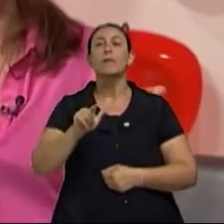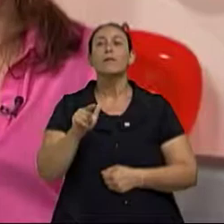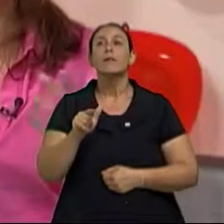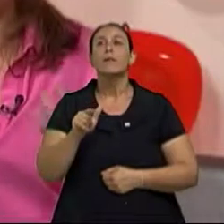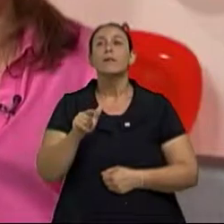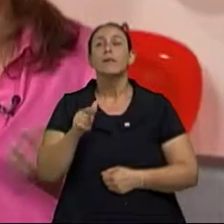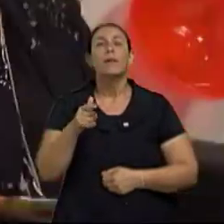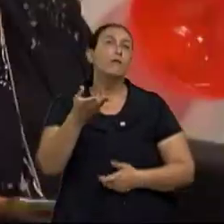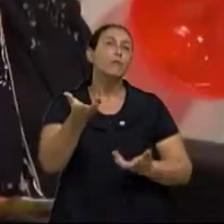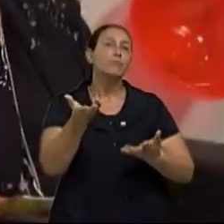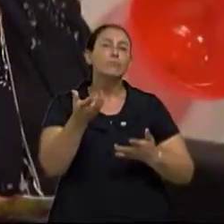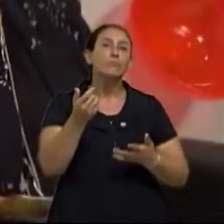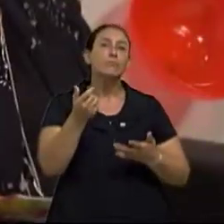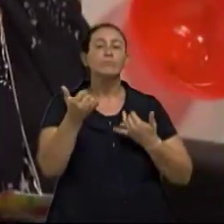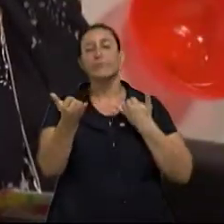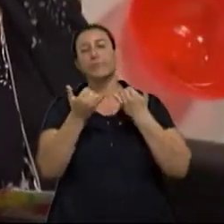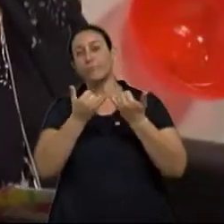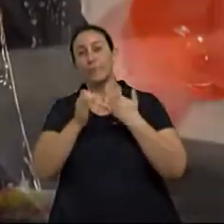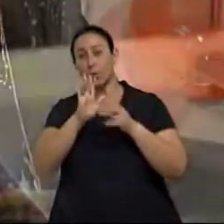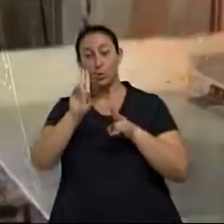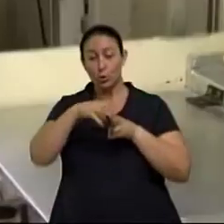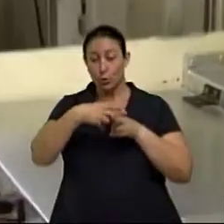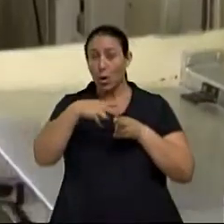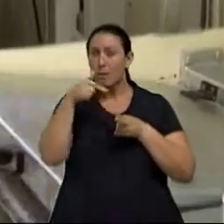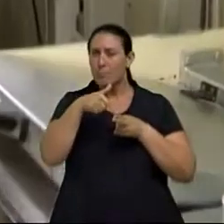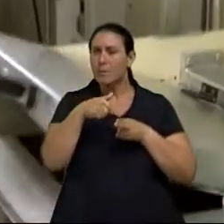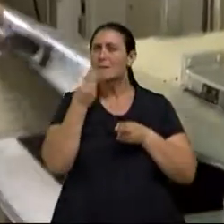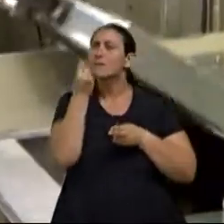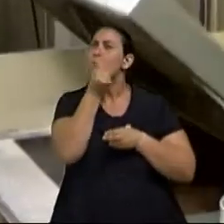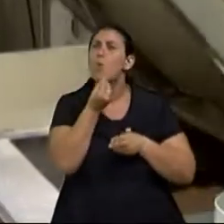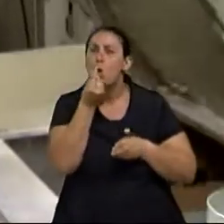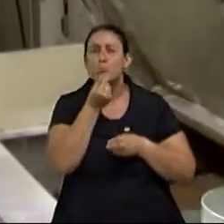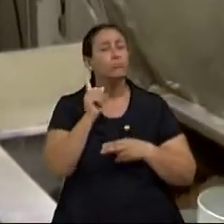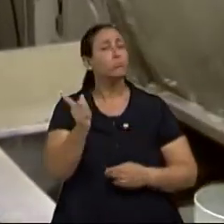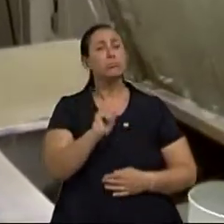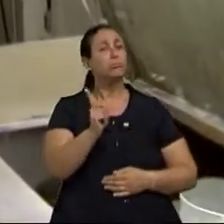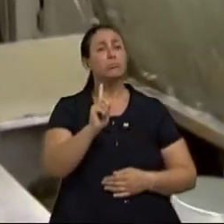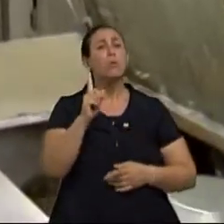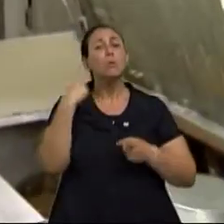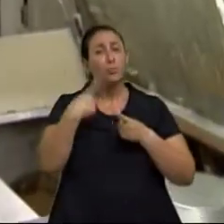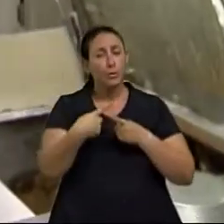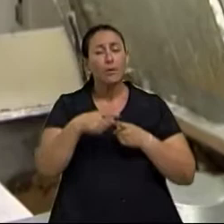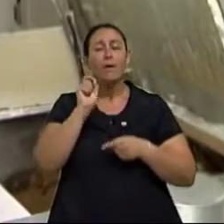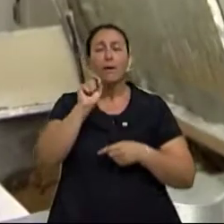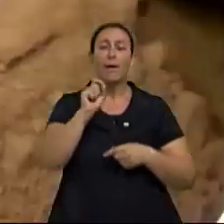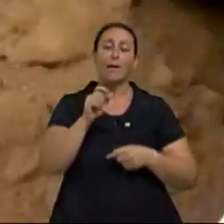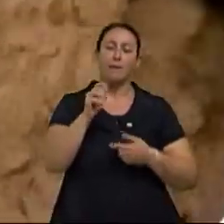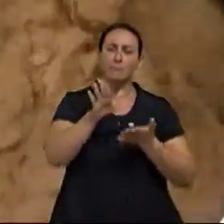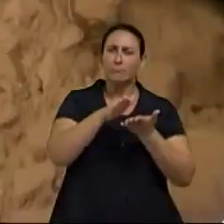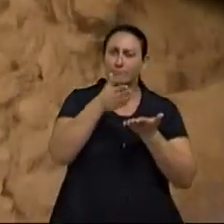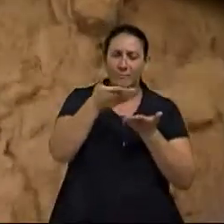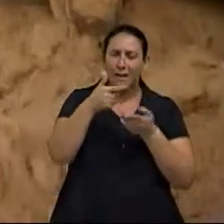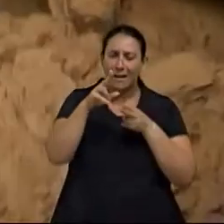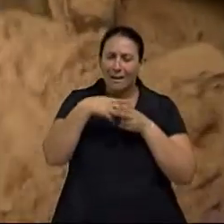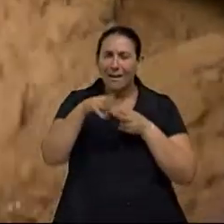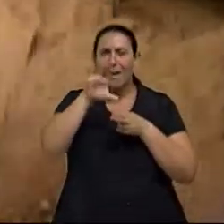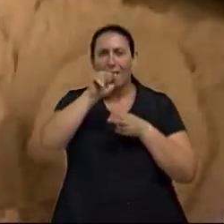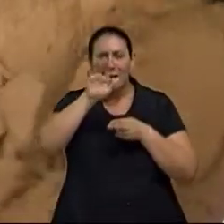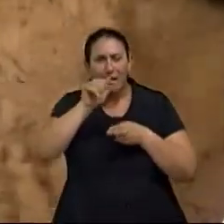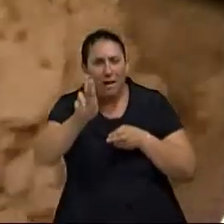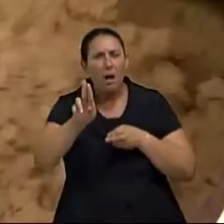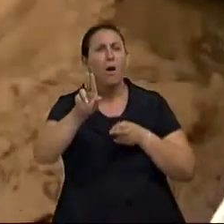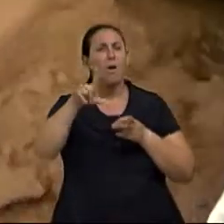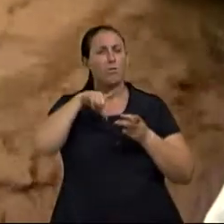Para ele se tornar um chocolate mais saboroso, não. Na verdade, a manteiga de cacau, a massa de cacau, os derivados do